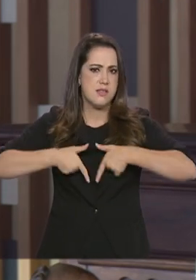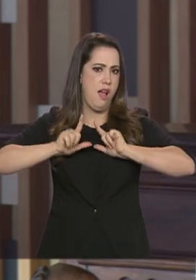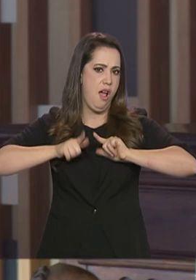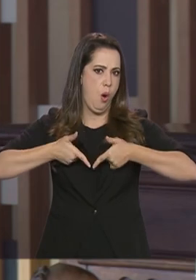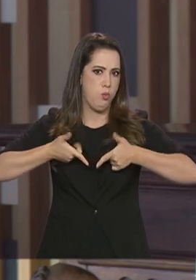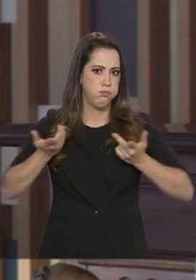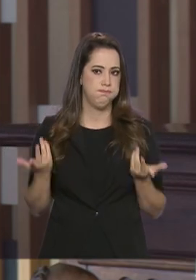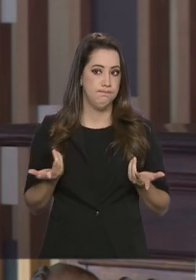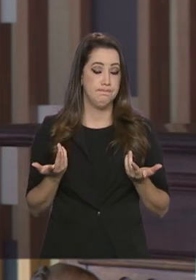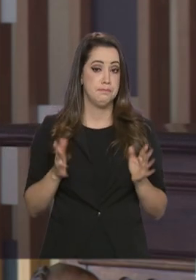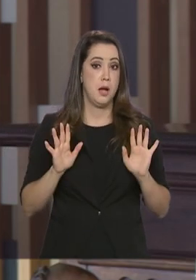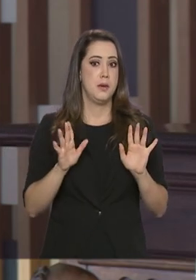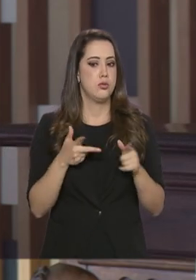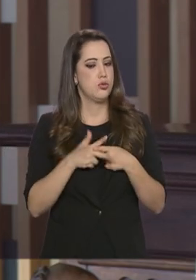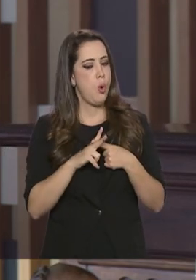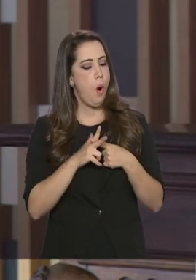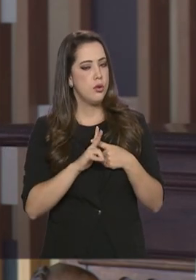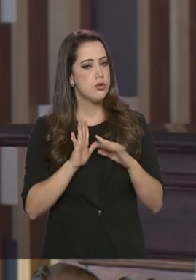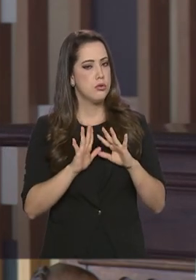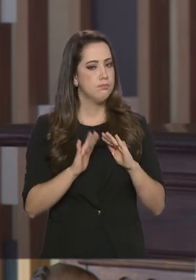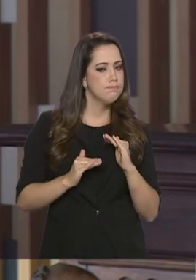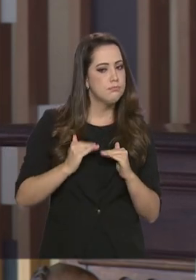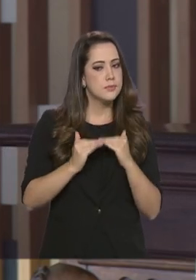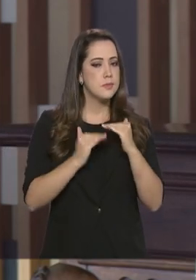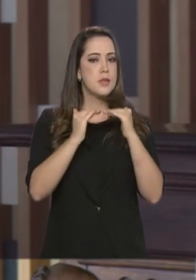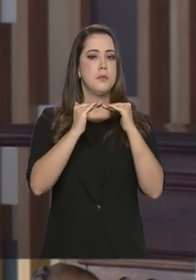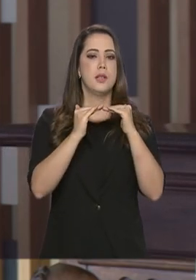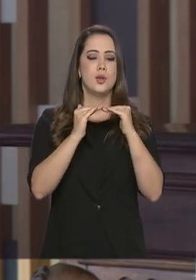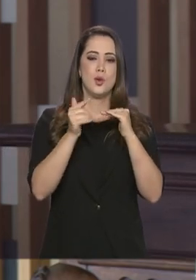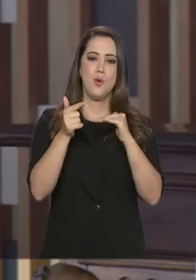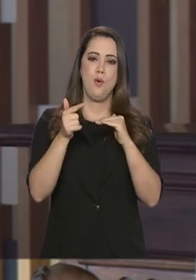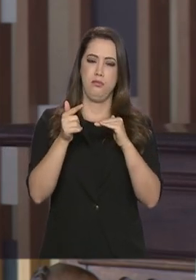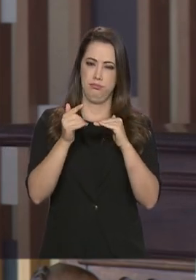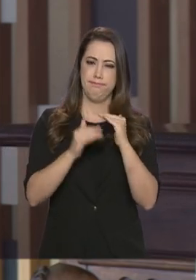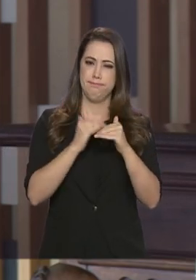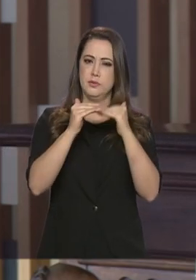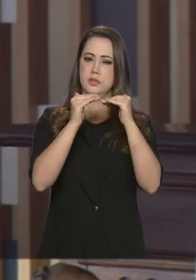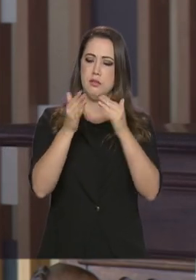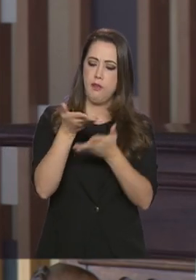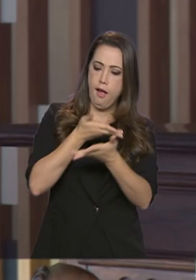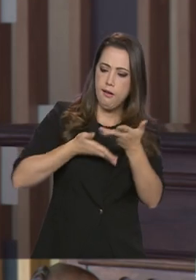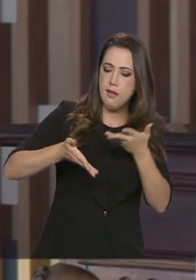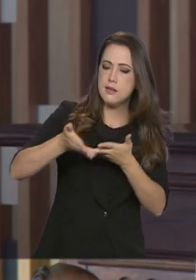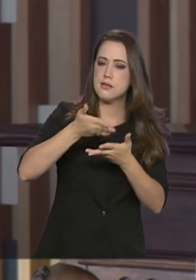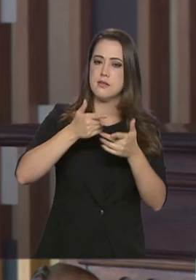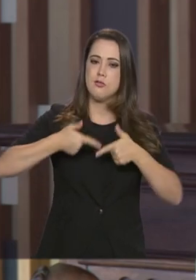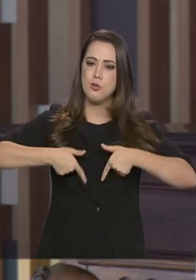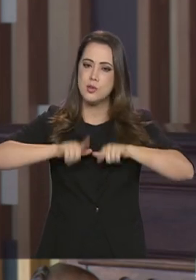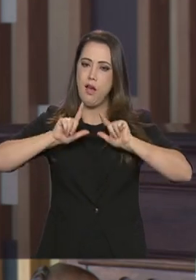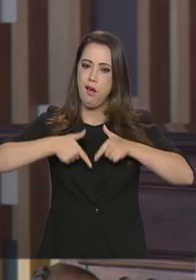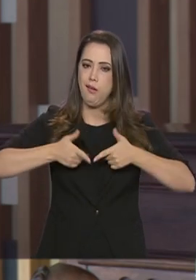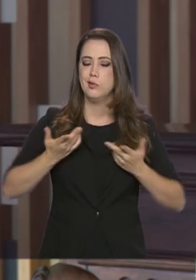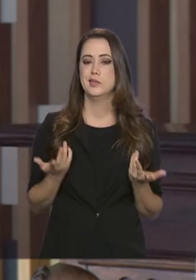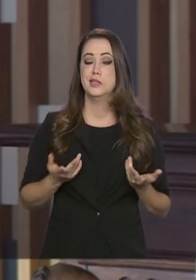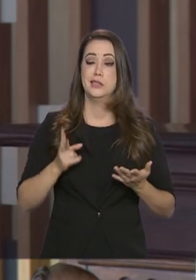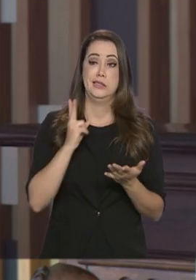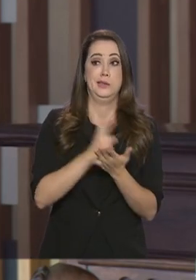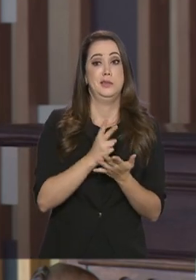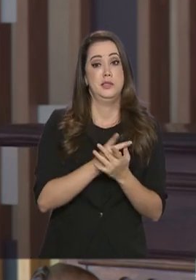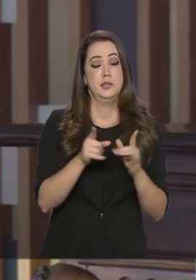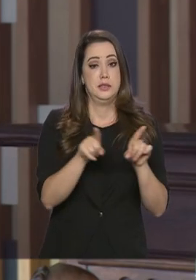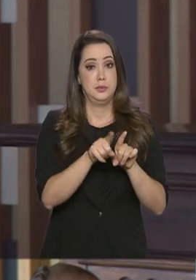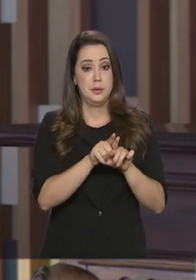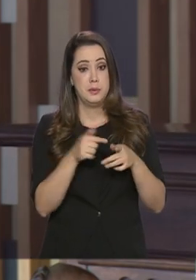corrigir isso e ao elevar a nossa relação com Israel para um outro patamar, como acho que nunca teve, e ao mesmo tempo